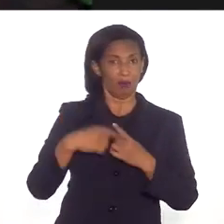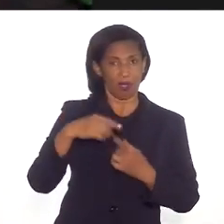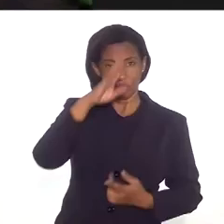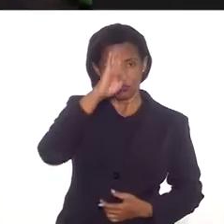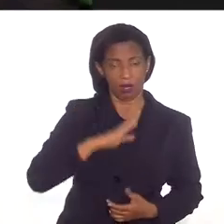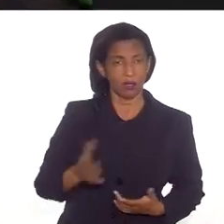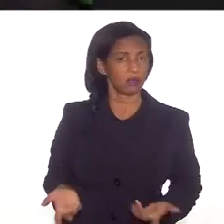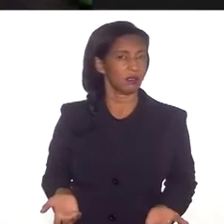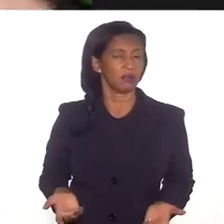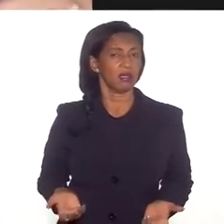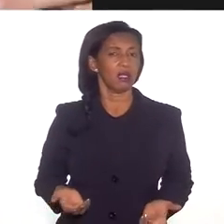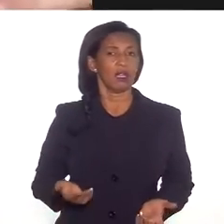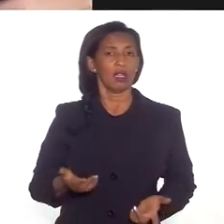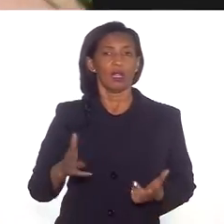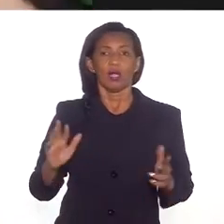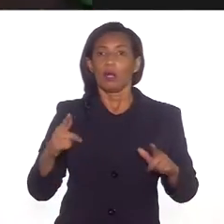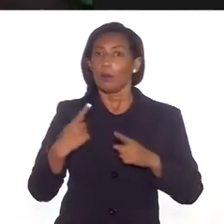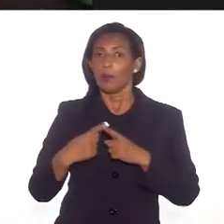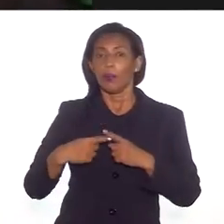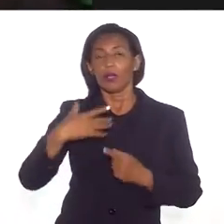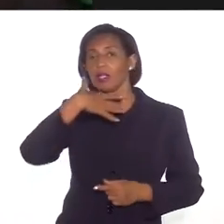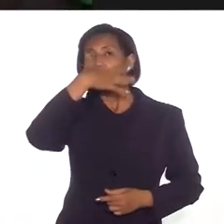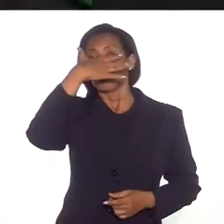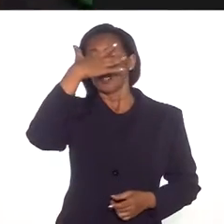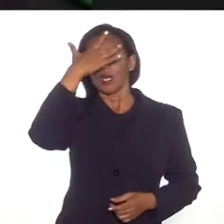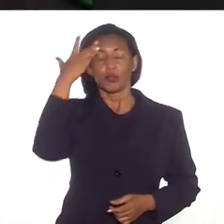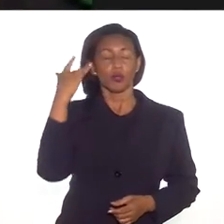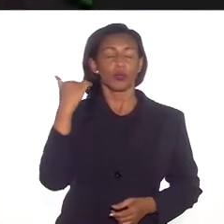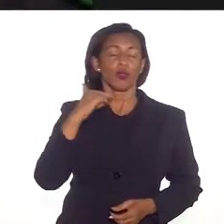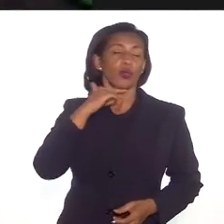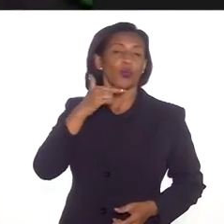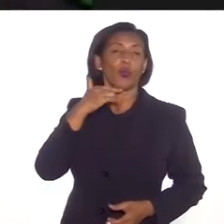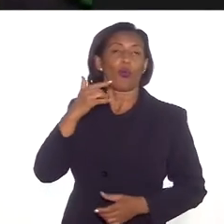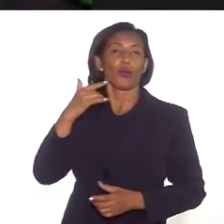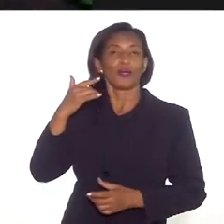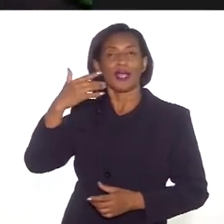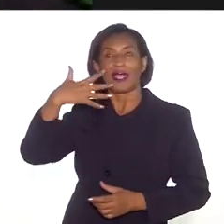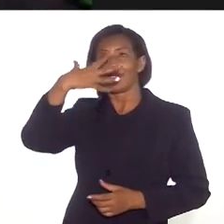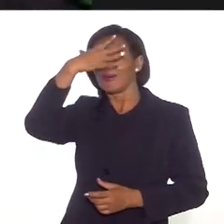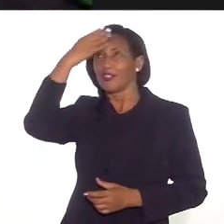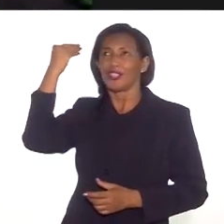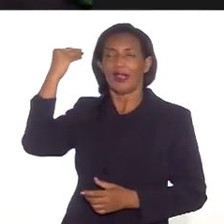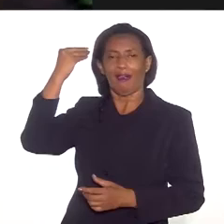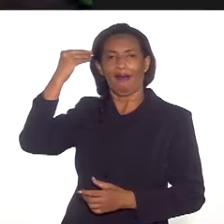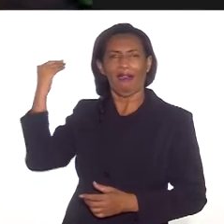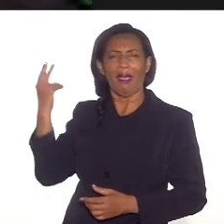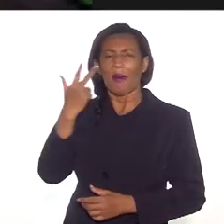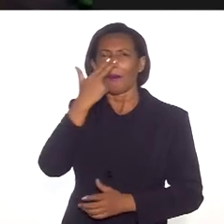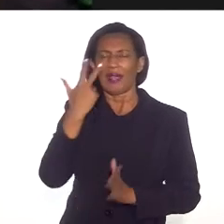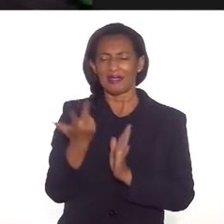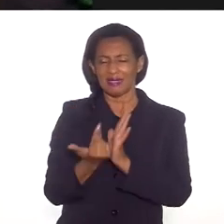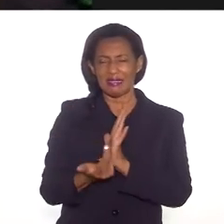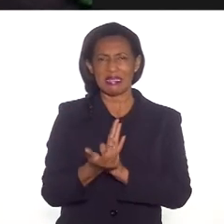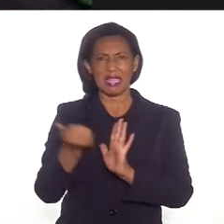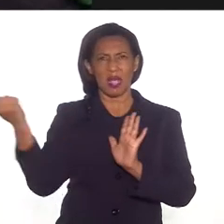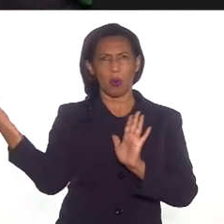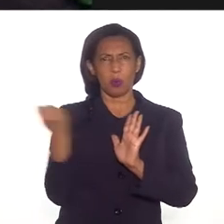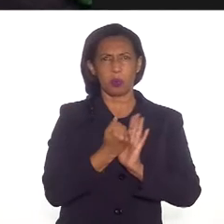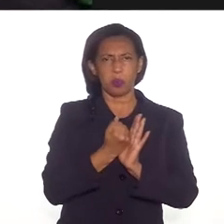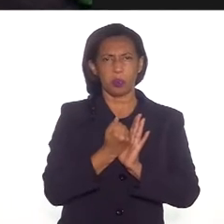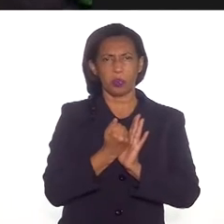É gratuito isso? Não, porque as pessoas não conseguem escapar disso. Isso é uma tatuagem que foi